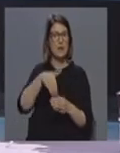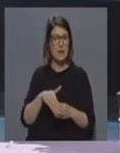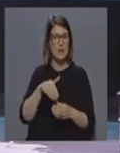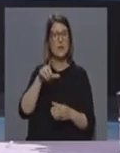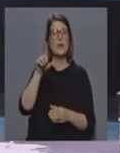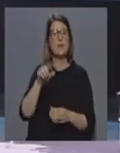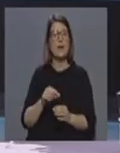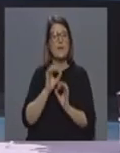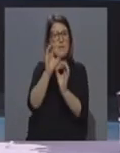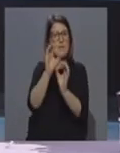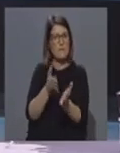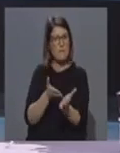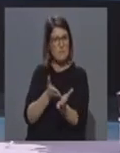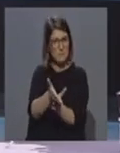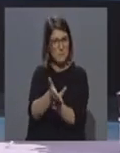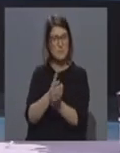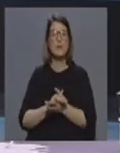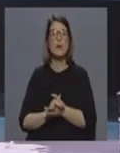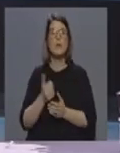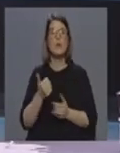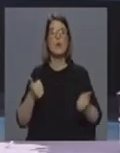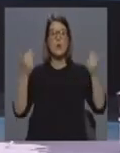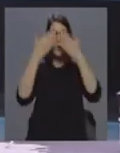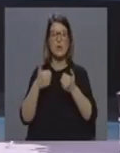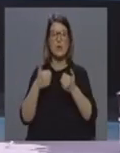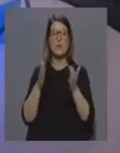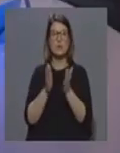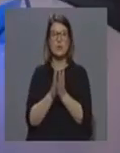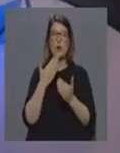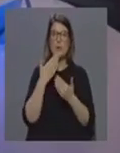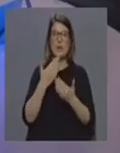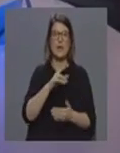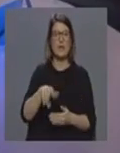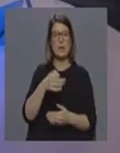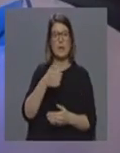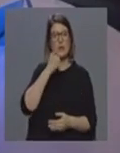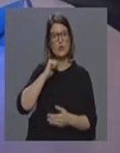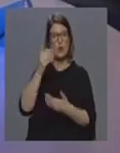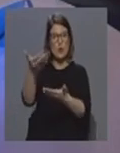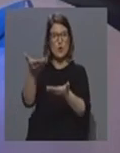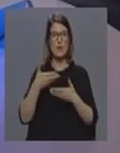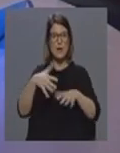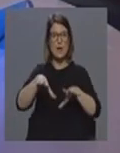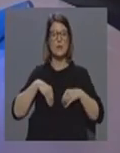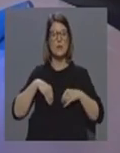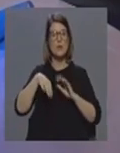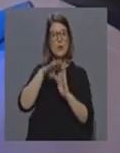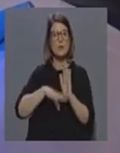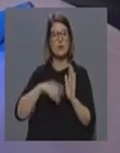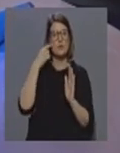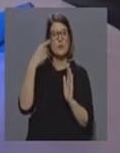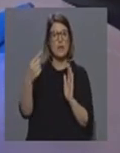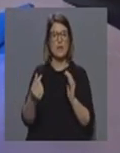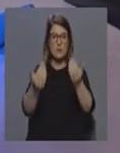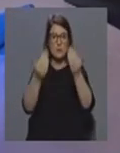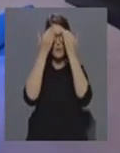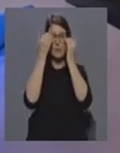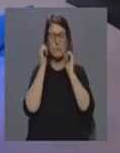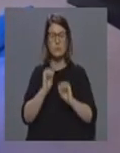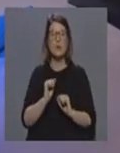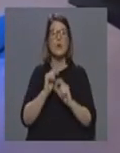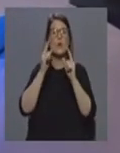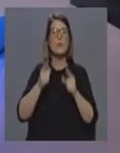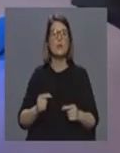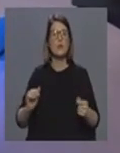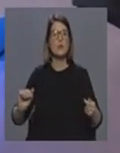Intensiva. Boa noite a todos, muito obrigado por aceitarem o convite da RTP Açores para este especial informação. Começava precisamente por